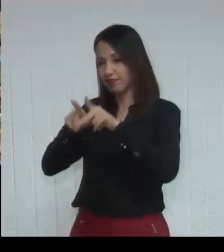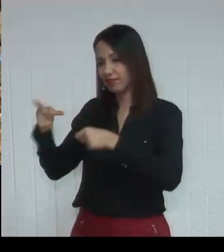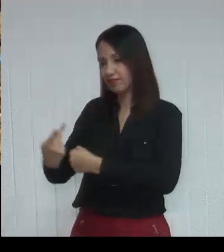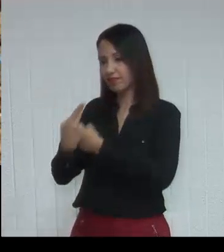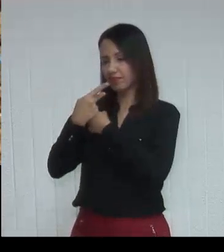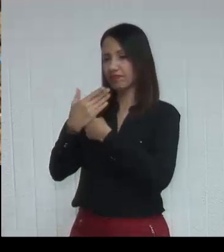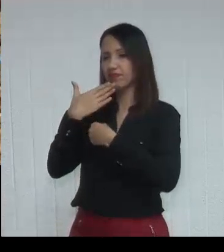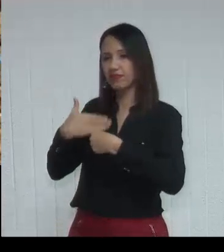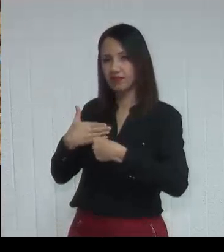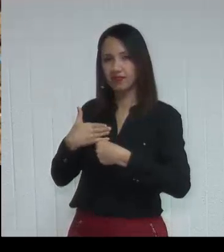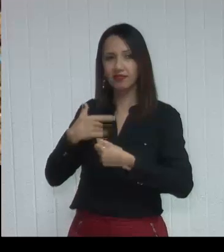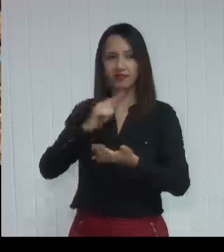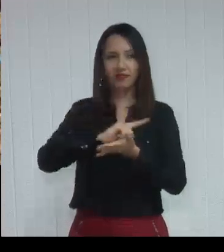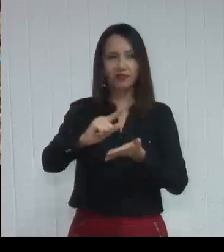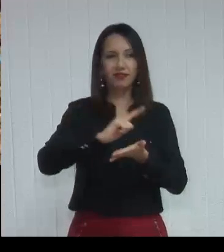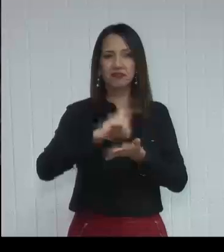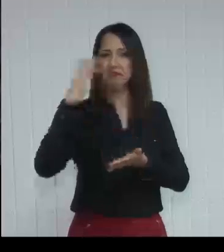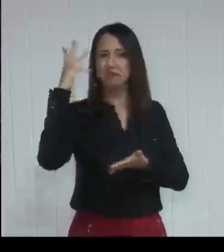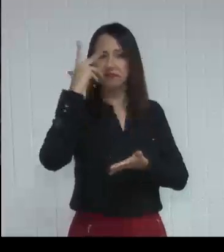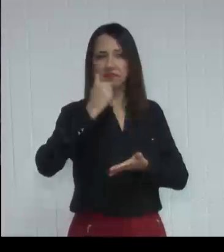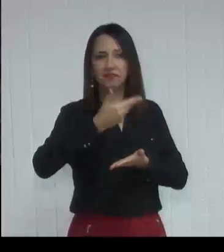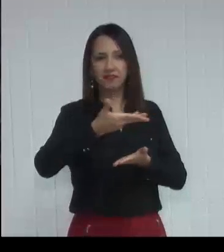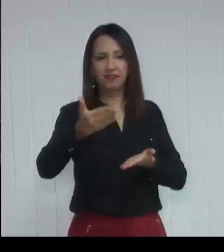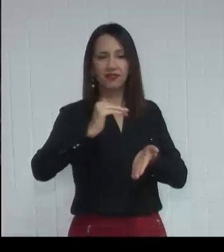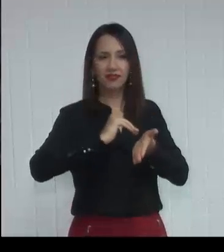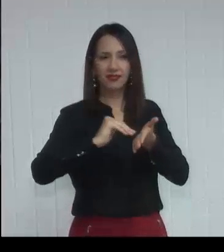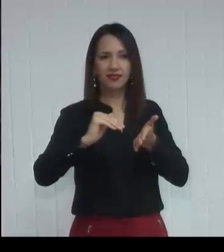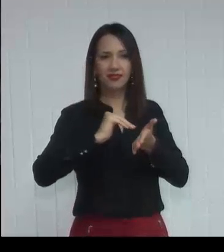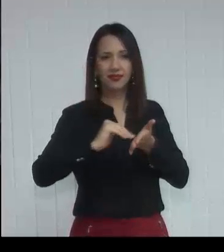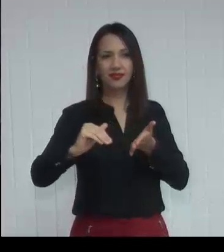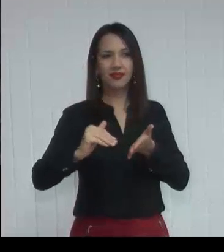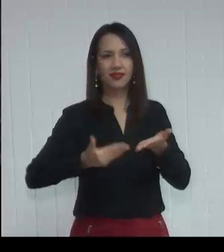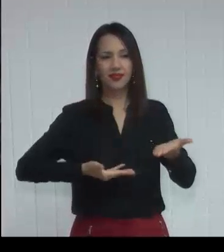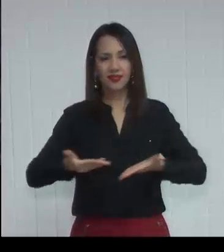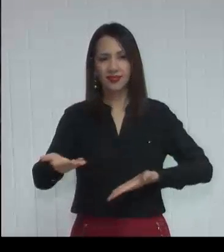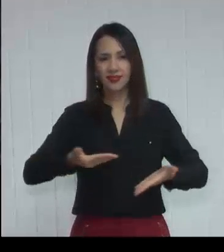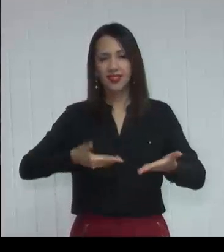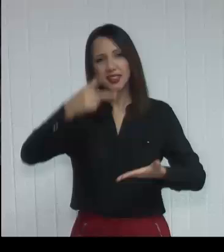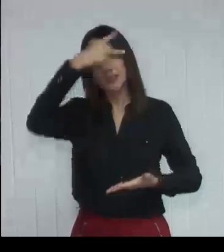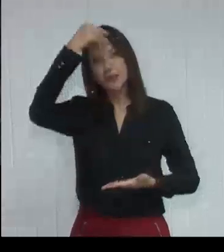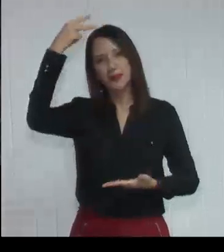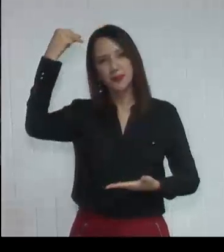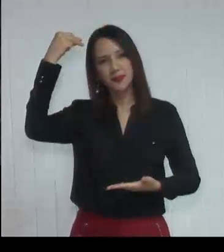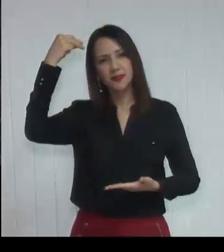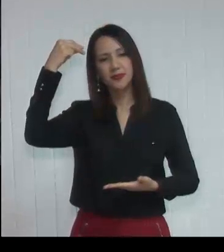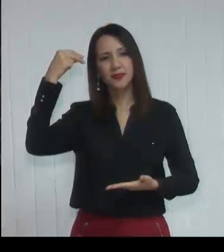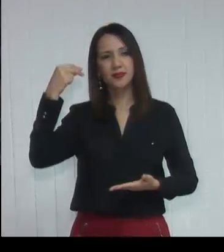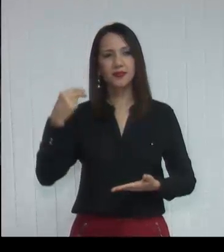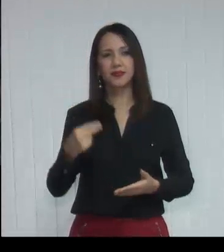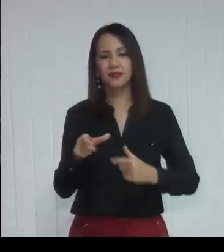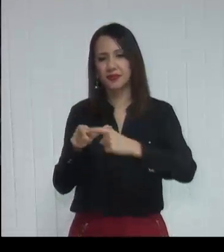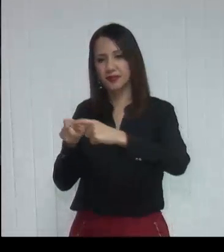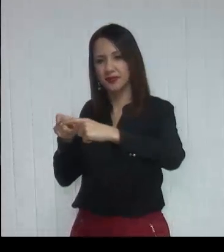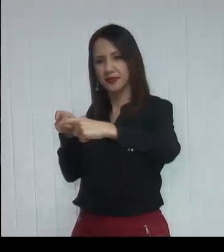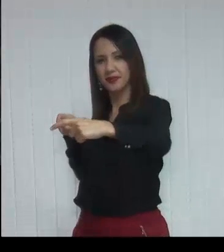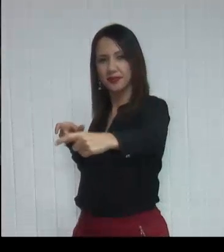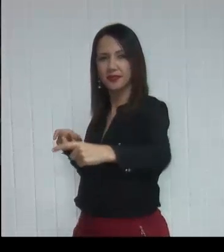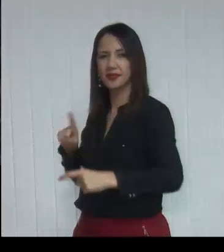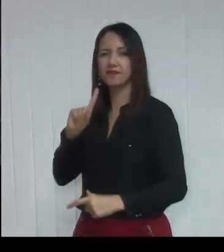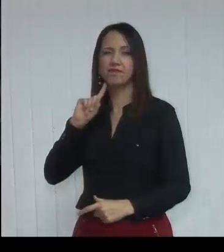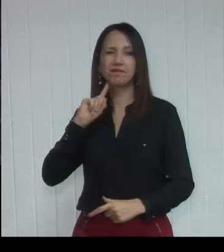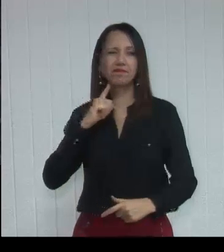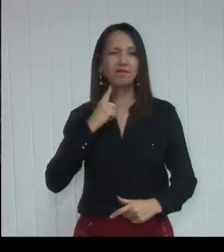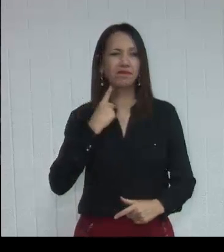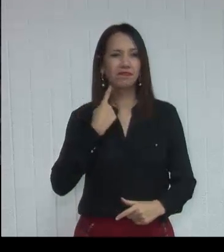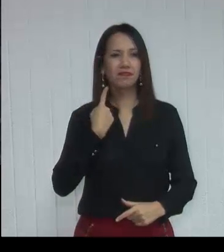vê ali o belo trabalho que foi feito pela Secretaria de Serviços Municipais, ali na vela do Jardimira, e estavam com muita